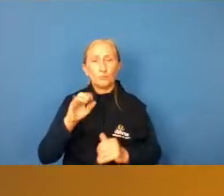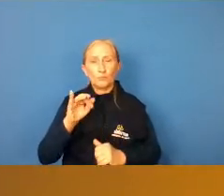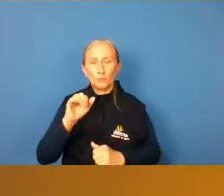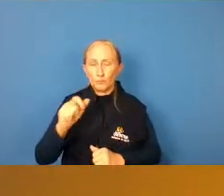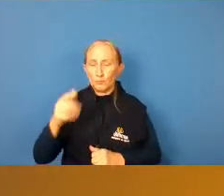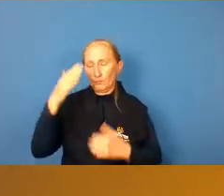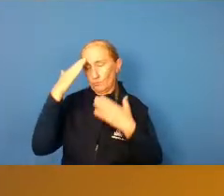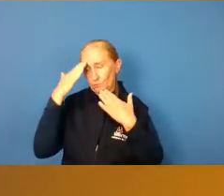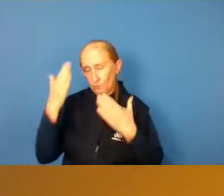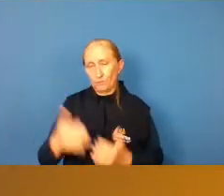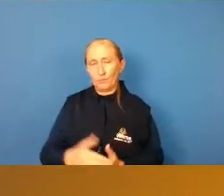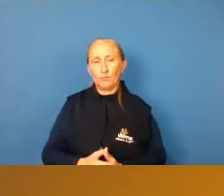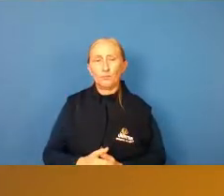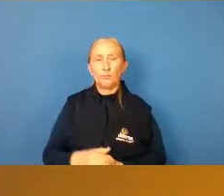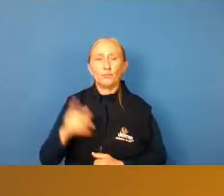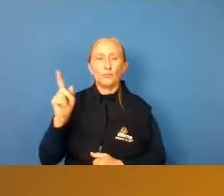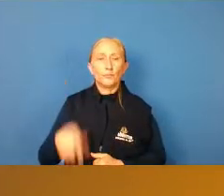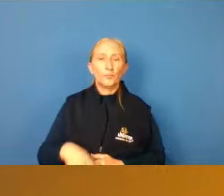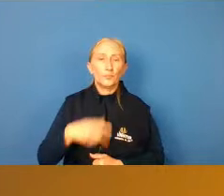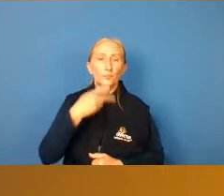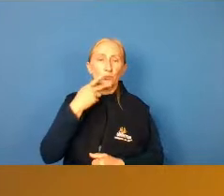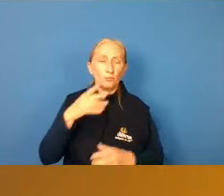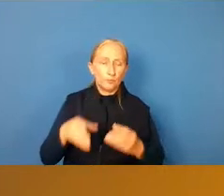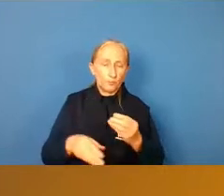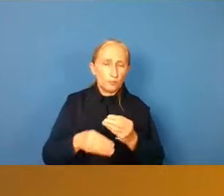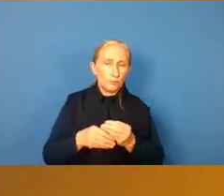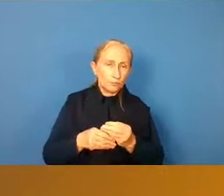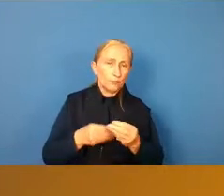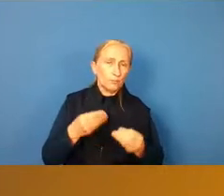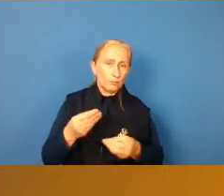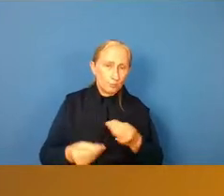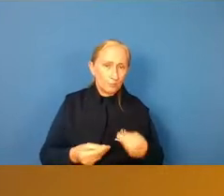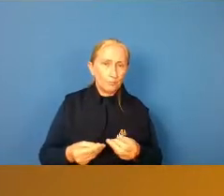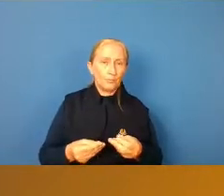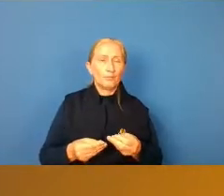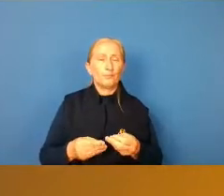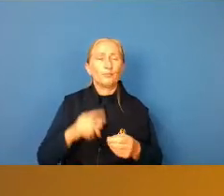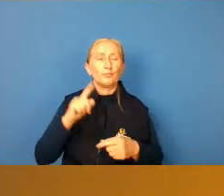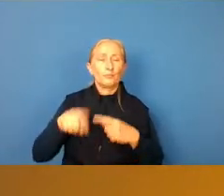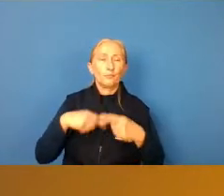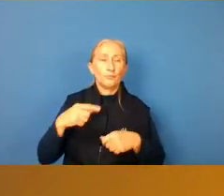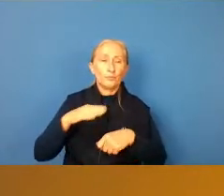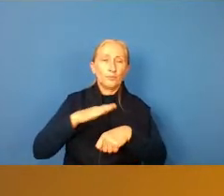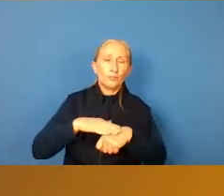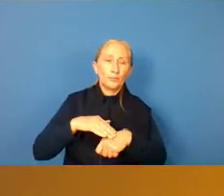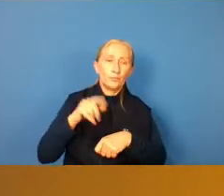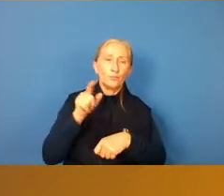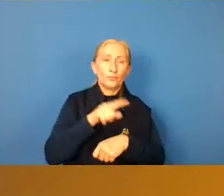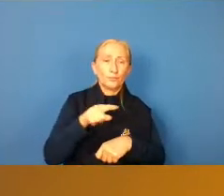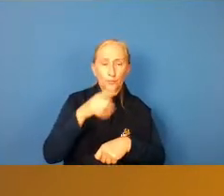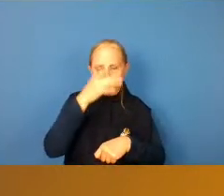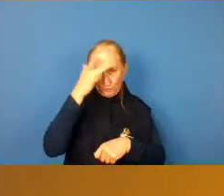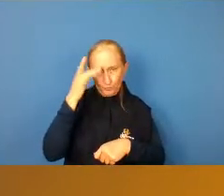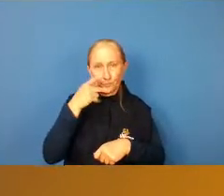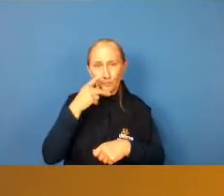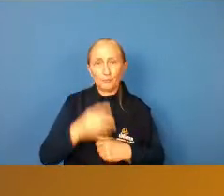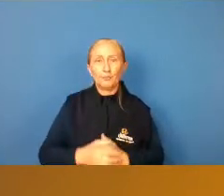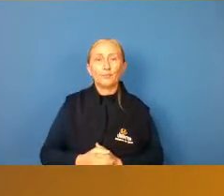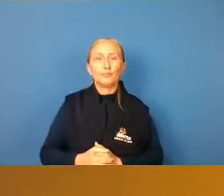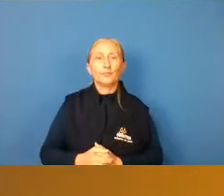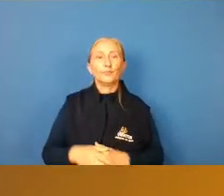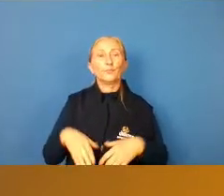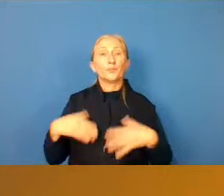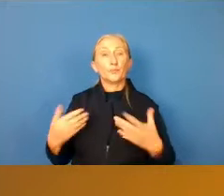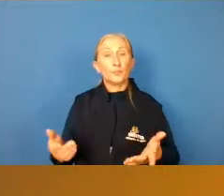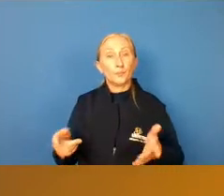eu agradeço, e aí, se você quiser fazer mais alguma colocação, aí, depois eu chamo os outros participantes. Então,